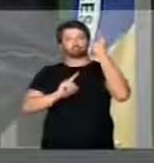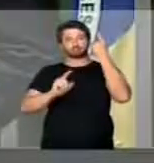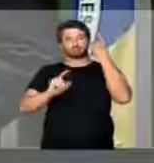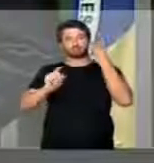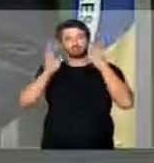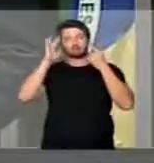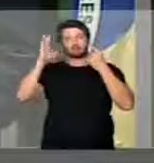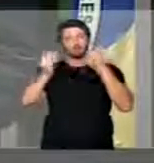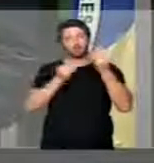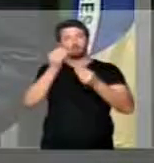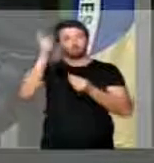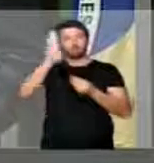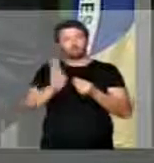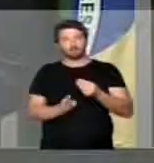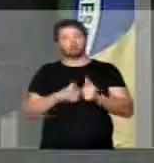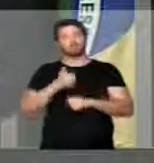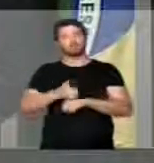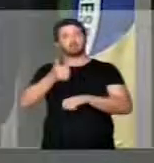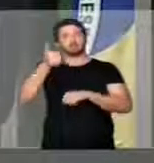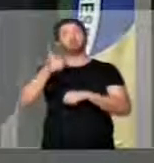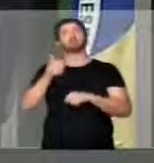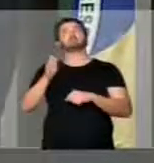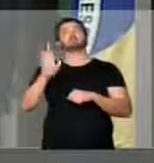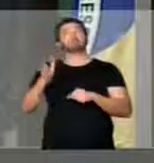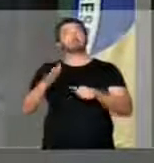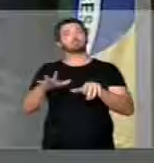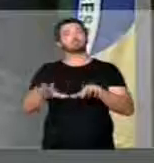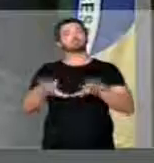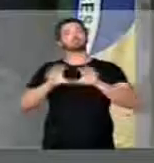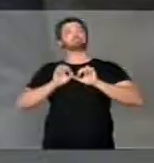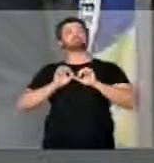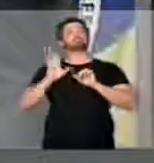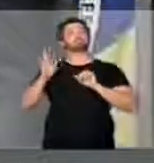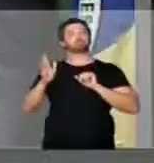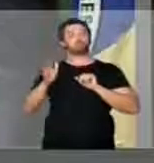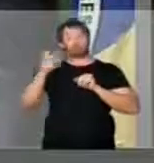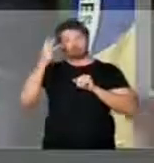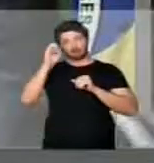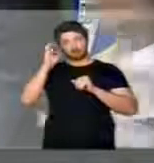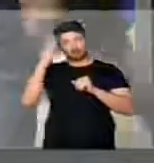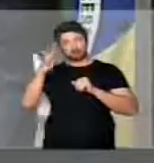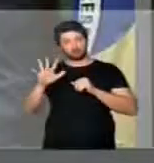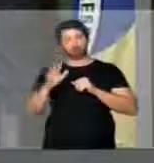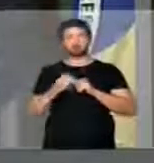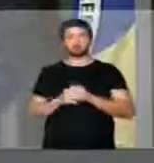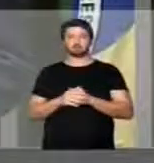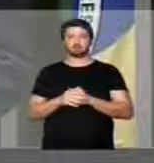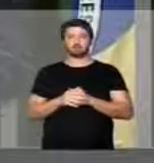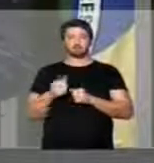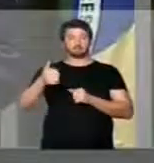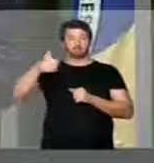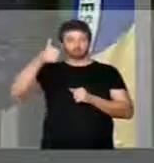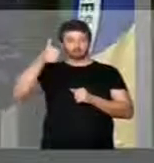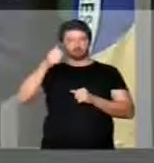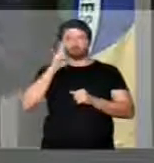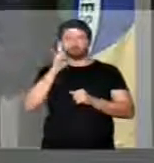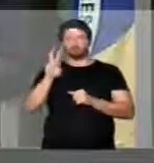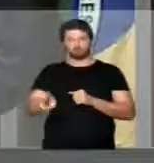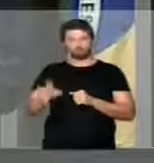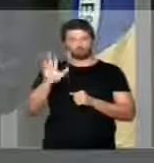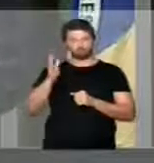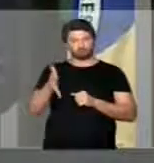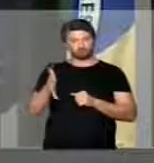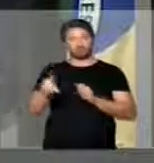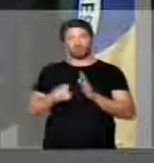perspectivas brasileiras tem tomado corpo nesses últimos 30 dias. Em primeiro lugar, vimos uma